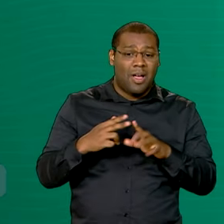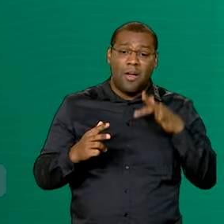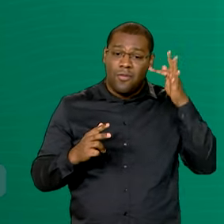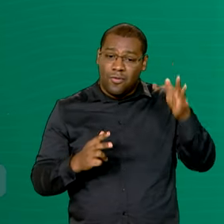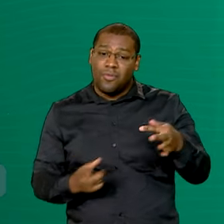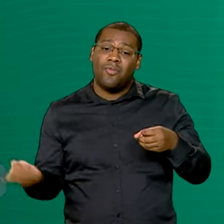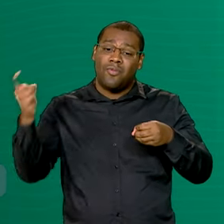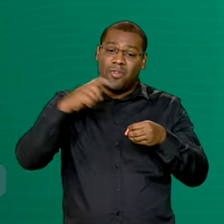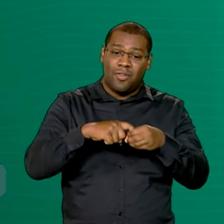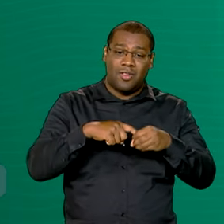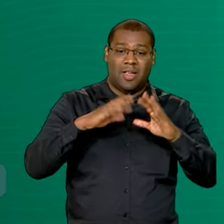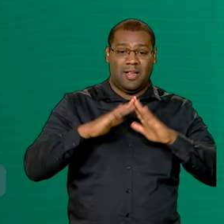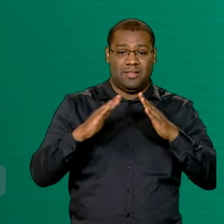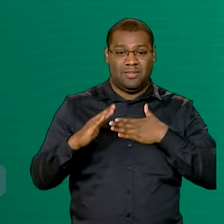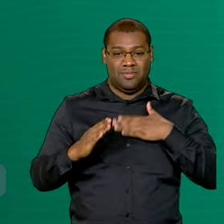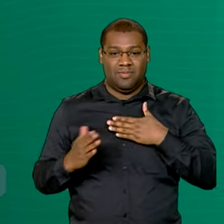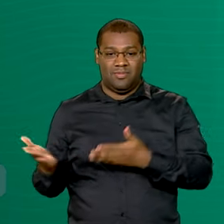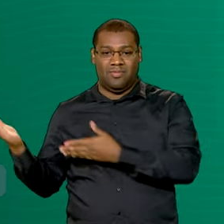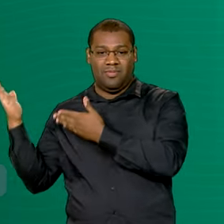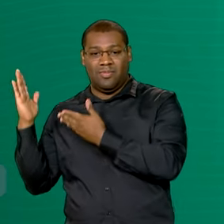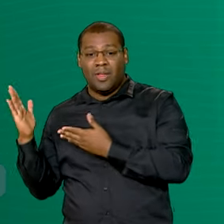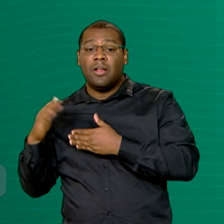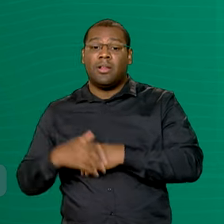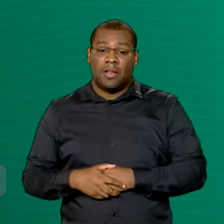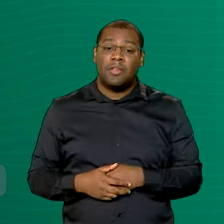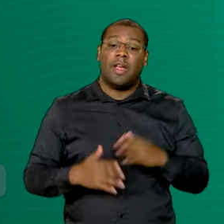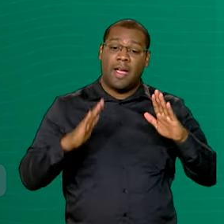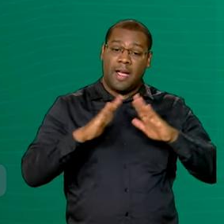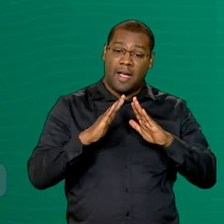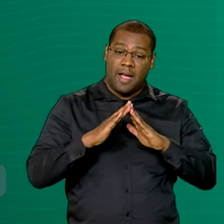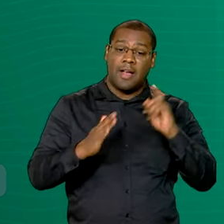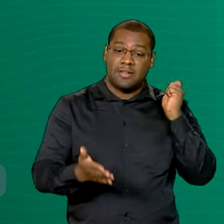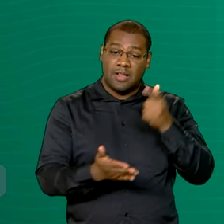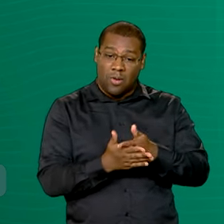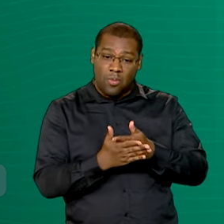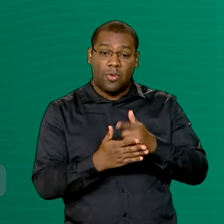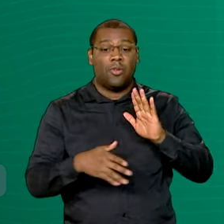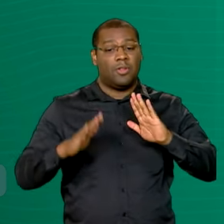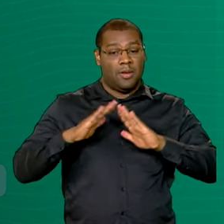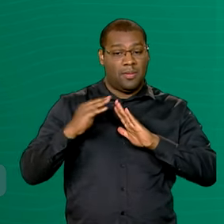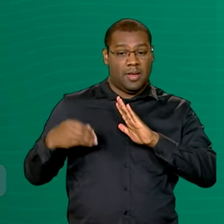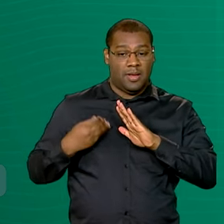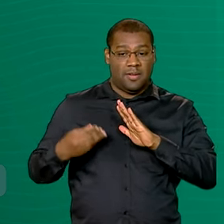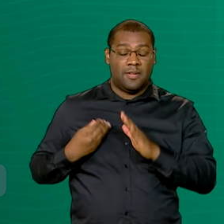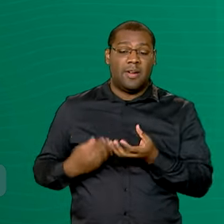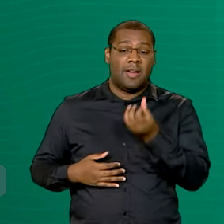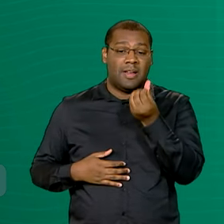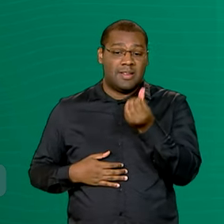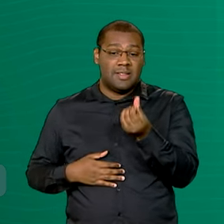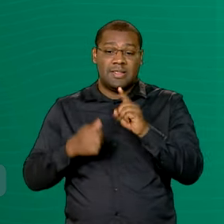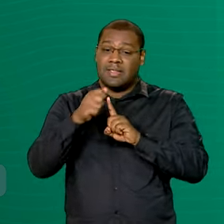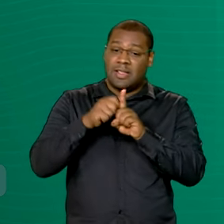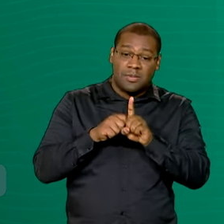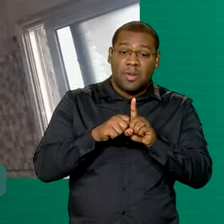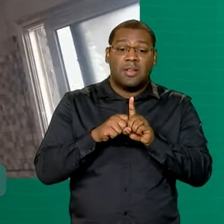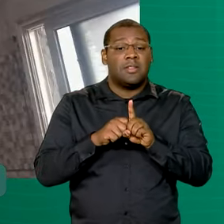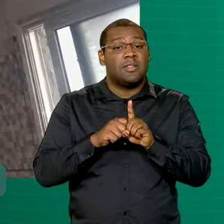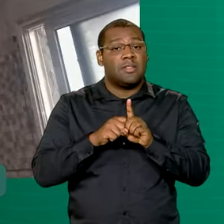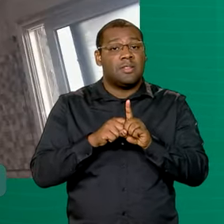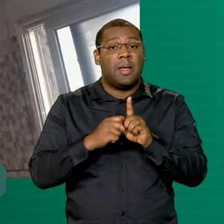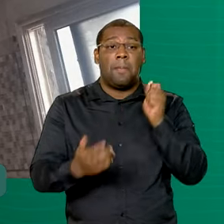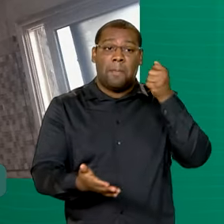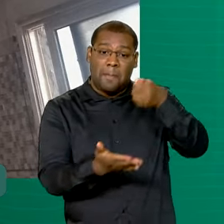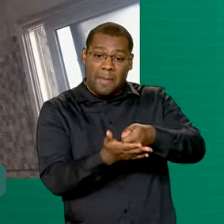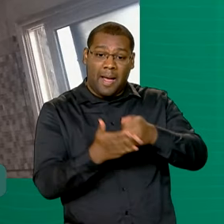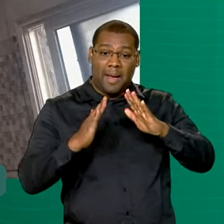O imóvel da Gisele é financiado pelo Minha Casa Minha Vida e por seis meses ela não vai precisar se preocupar com o